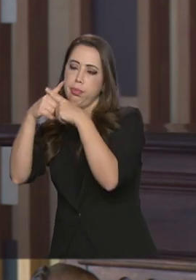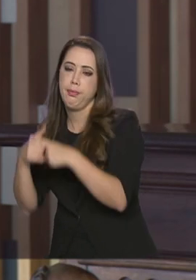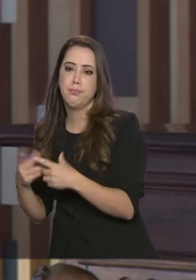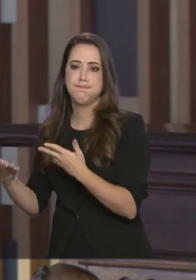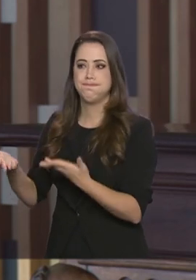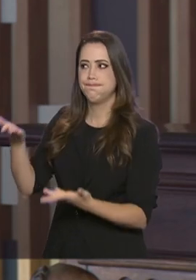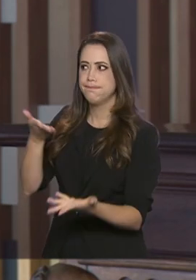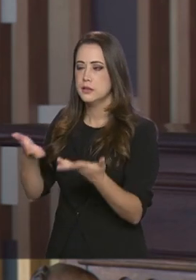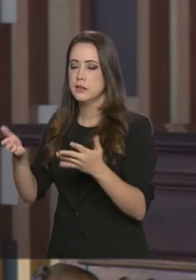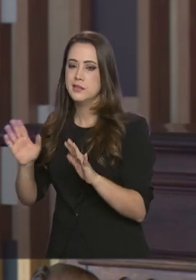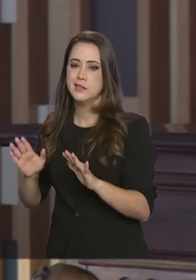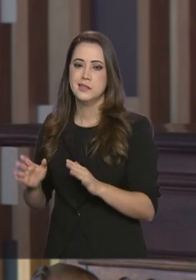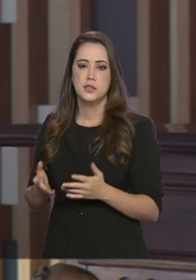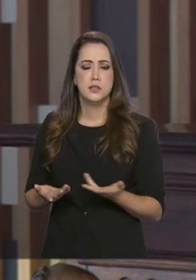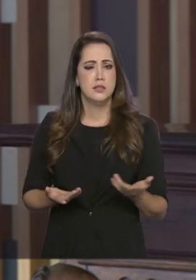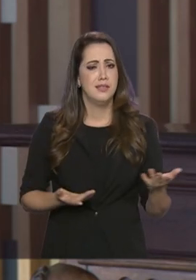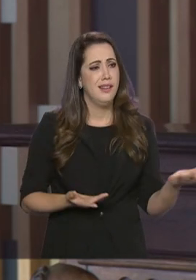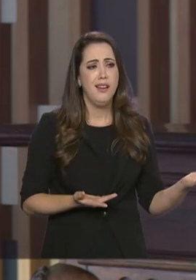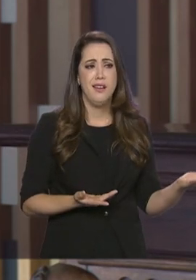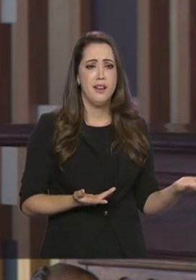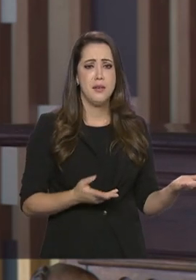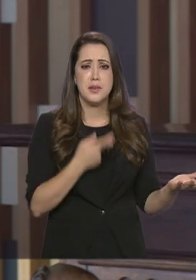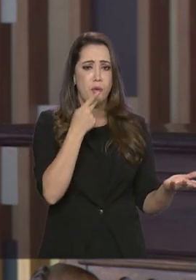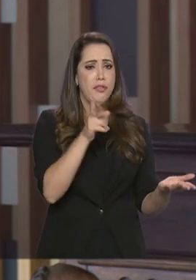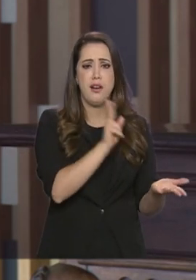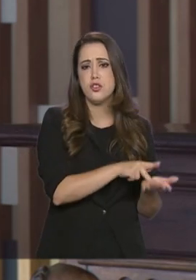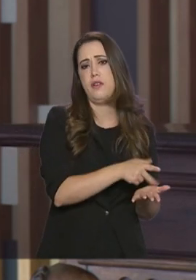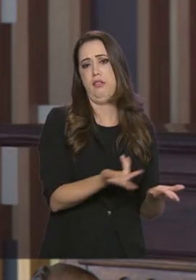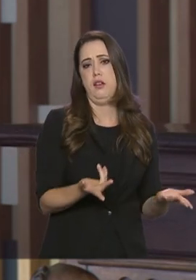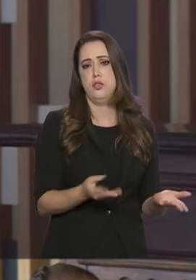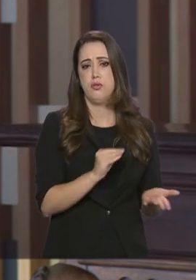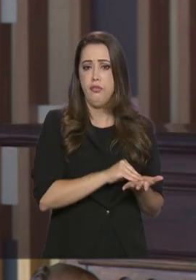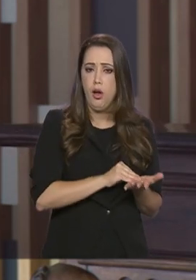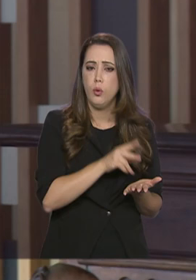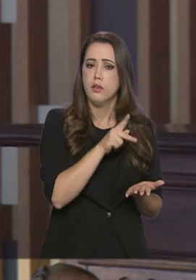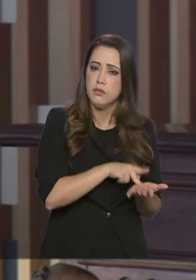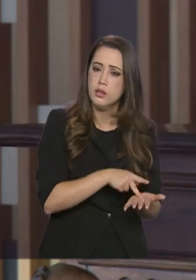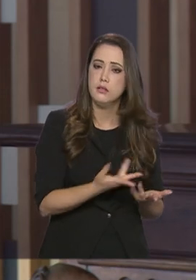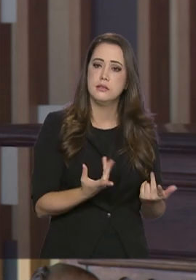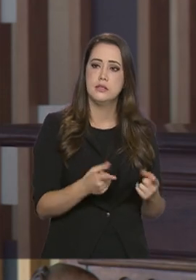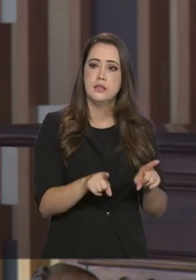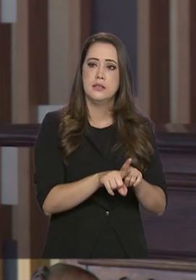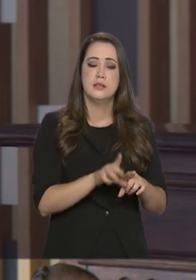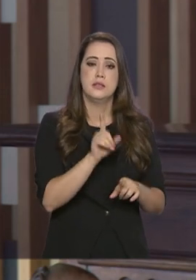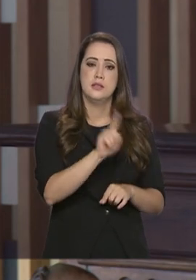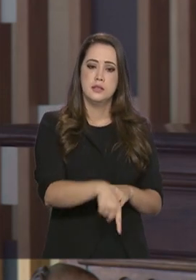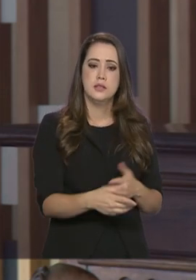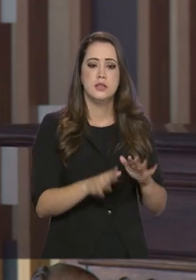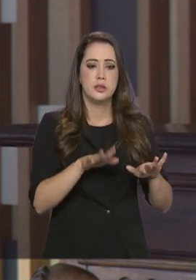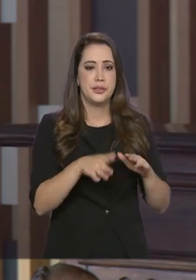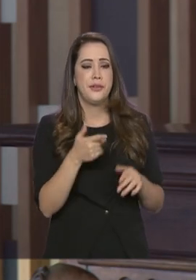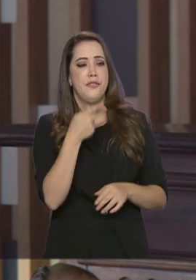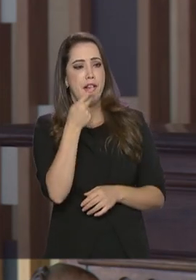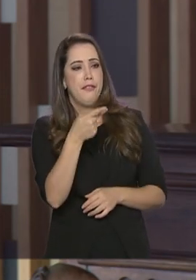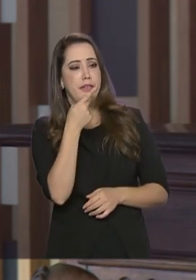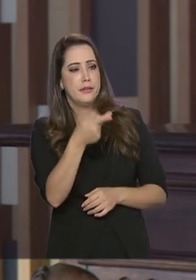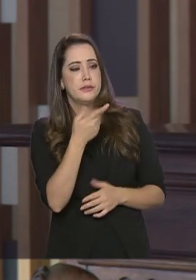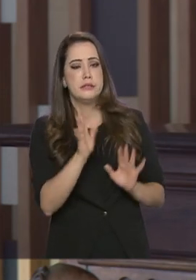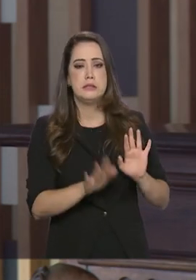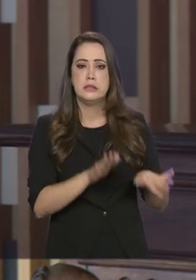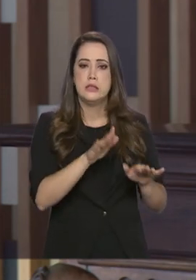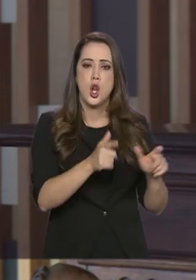superficial, sem citar fatos. É uma repetição de certos